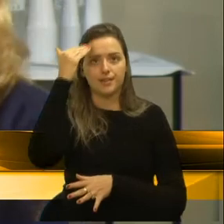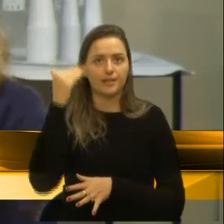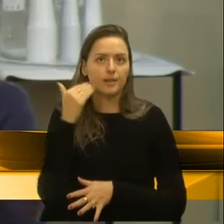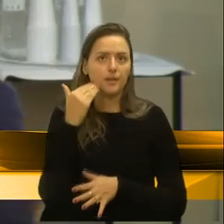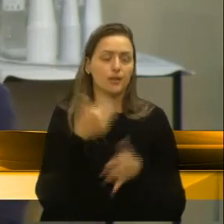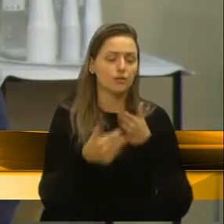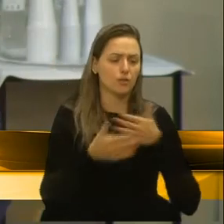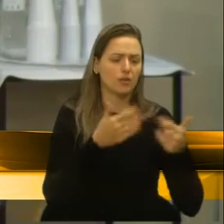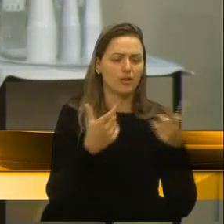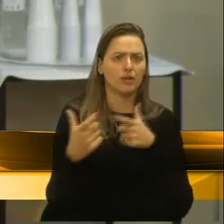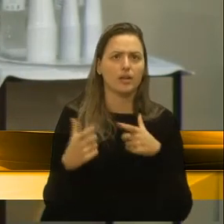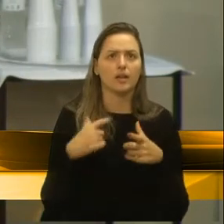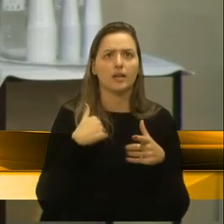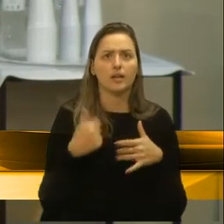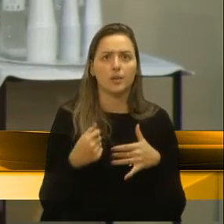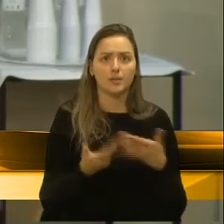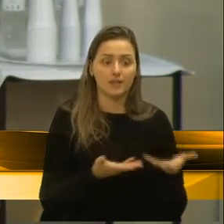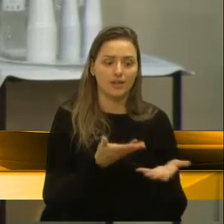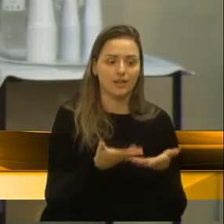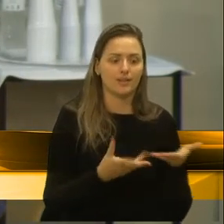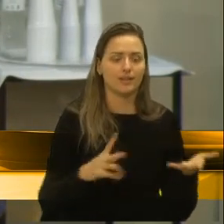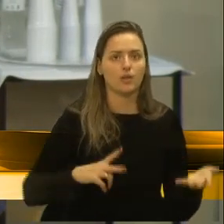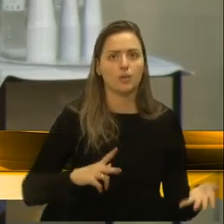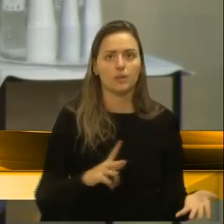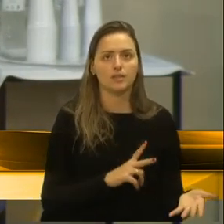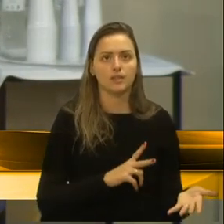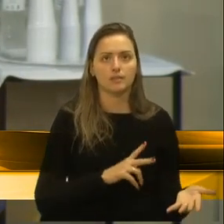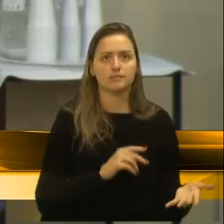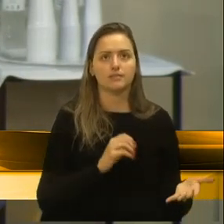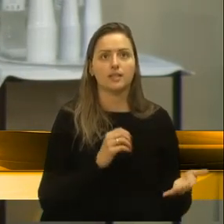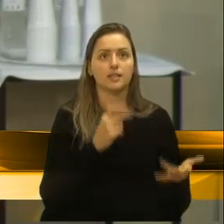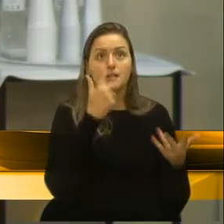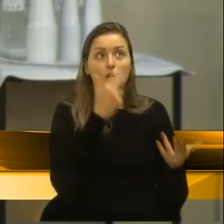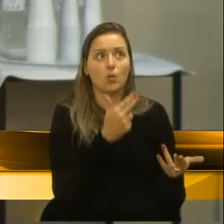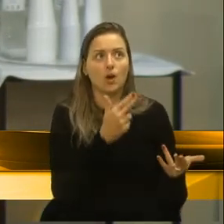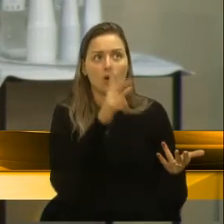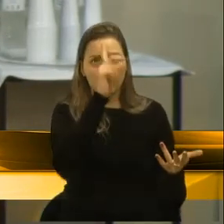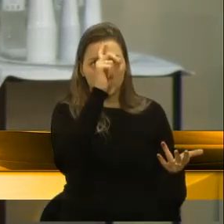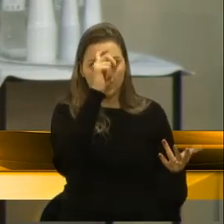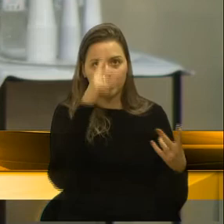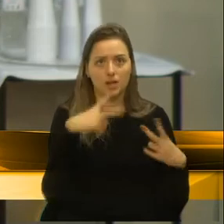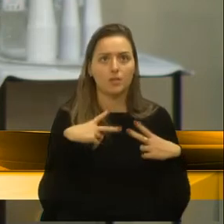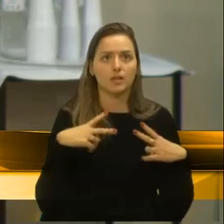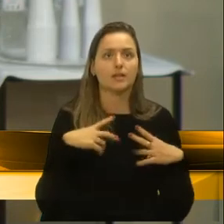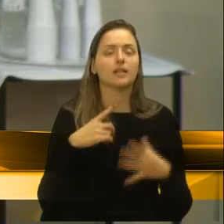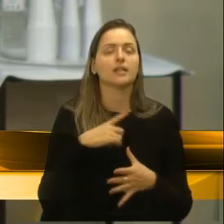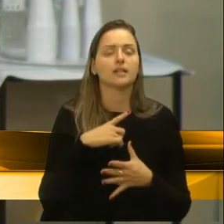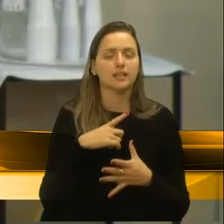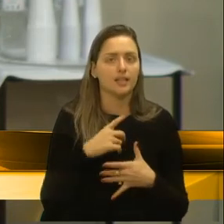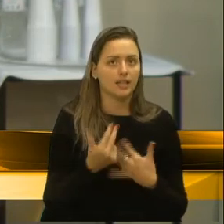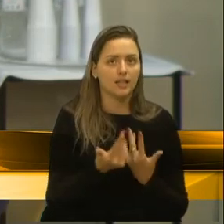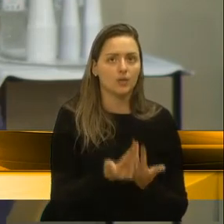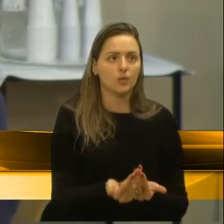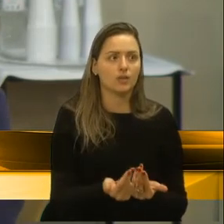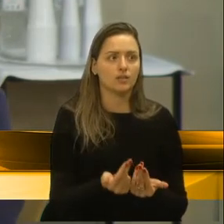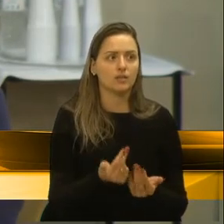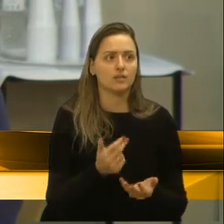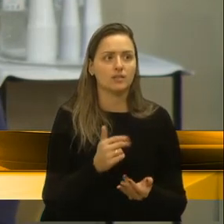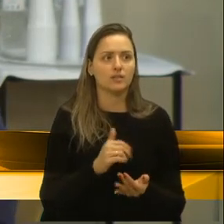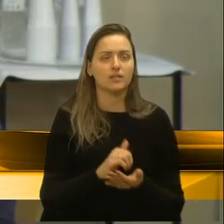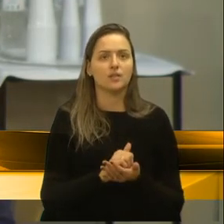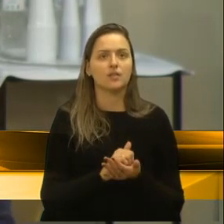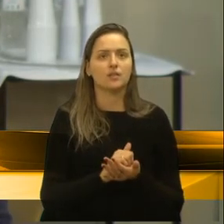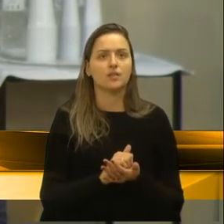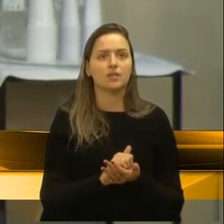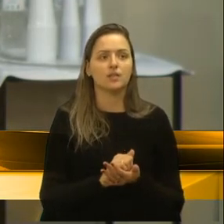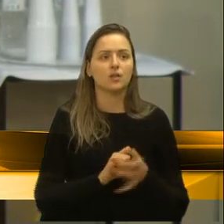de onde for, eu tinha que receber o paciente, mesmo sendo hospital privado. Então, existe isso na saúde. Em razão da